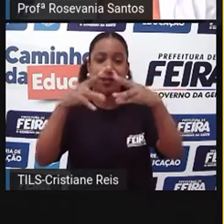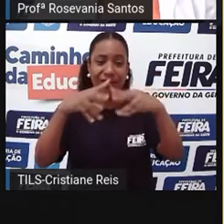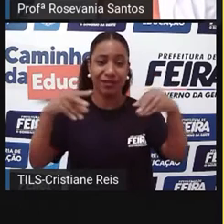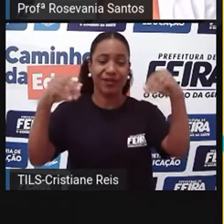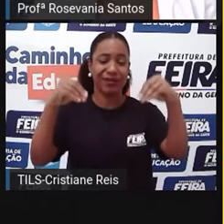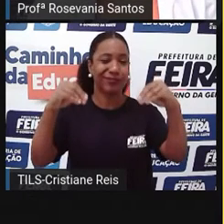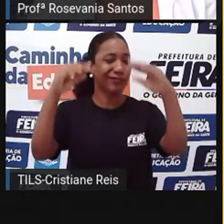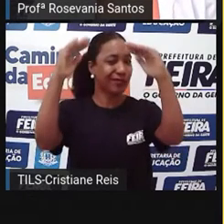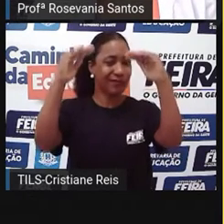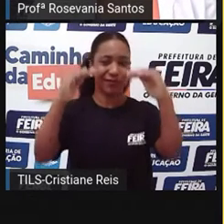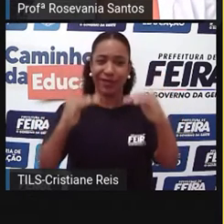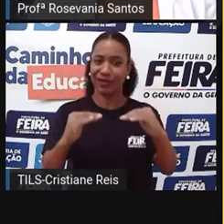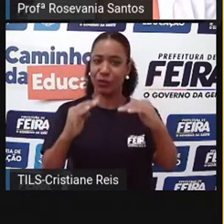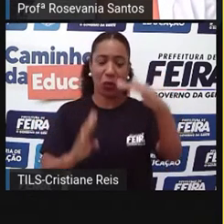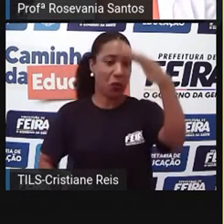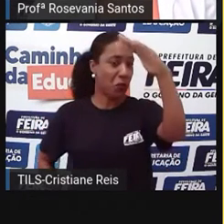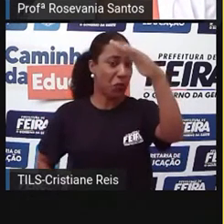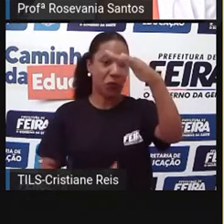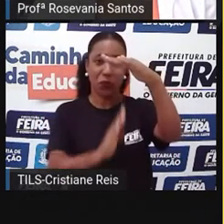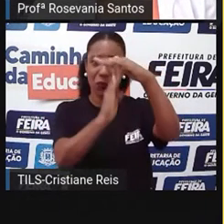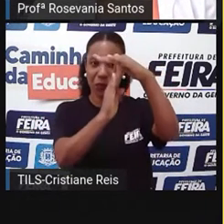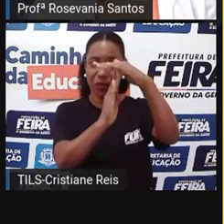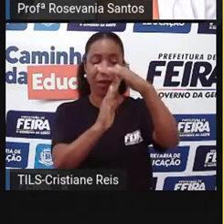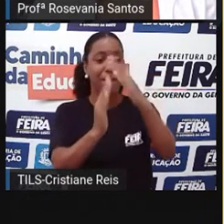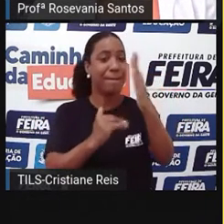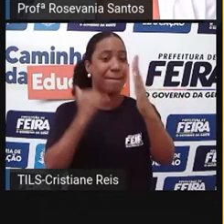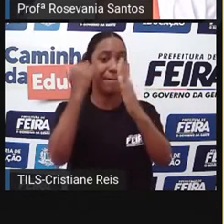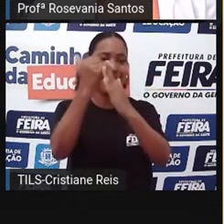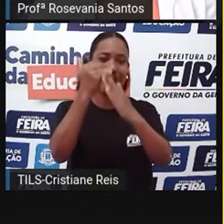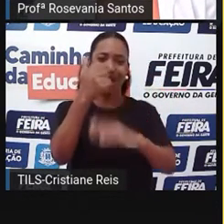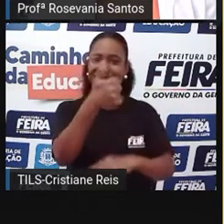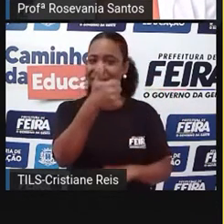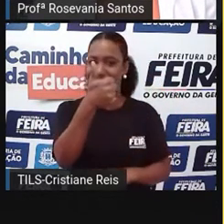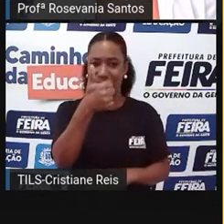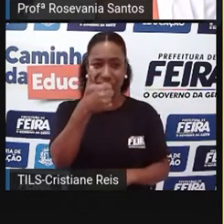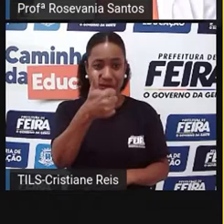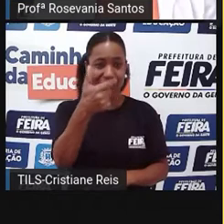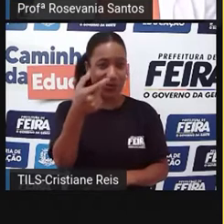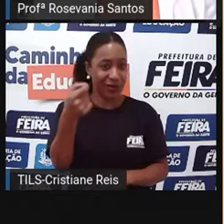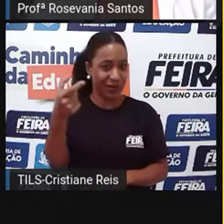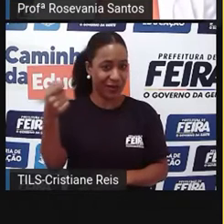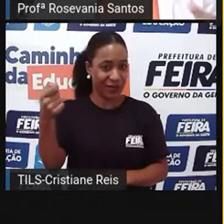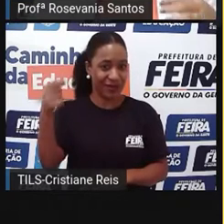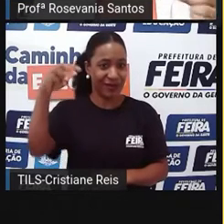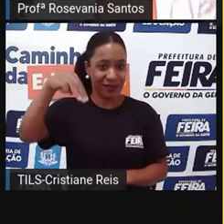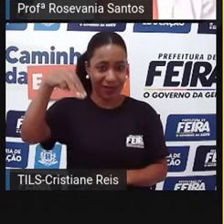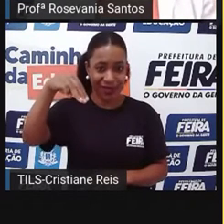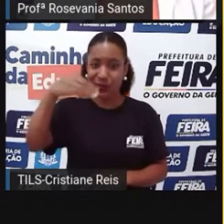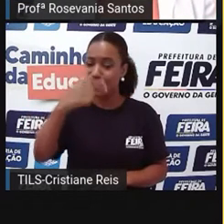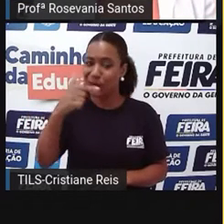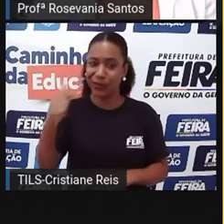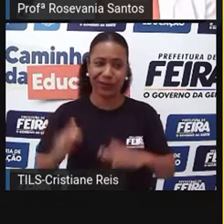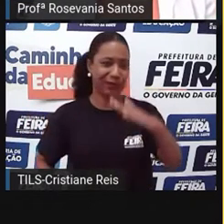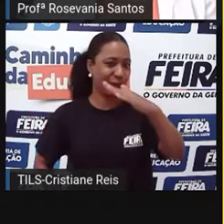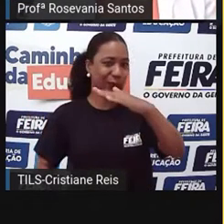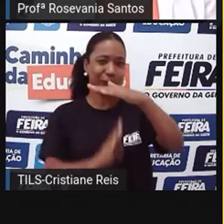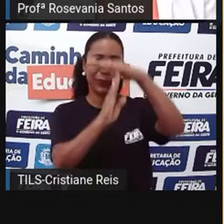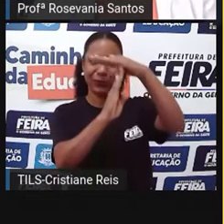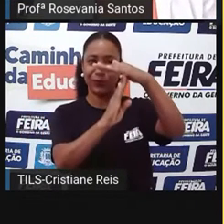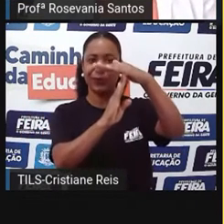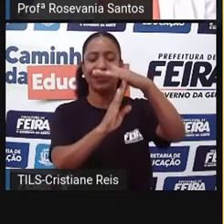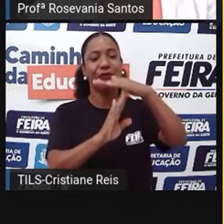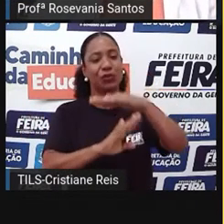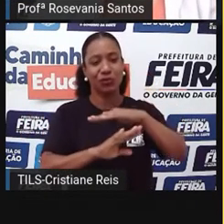raramente ultrapassam mil e duzentos metros. Mas nos picos mesmo, né, que aí também é um espaço